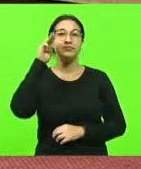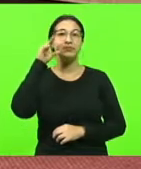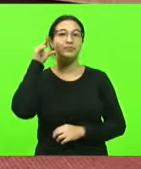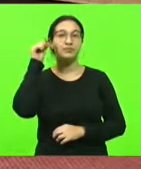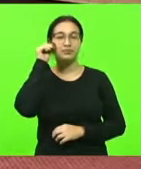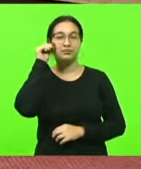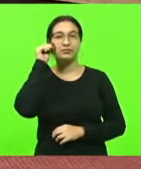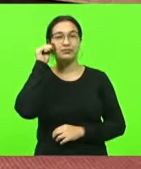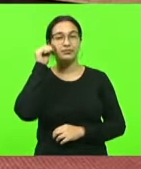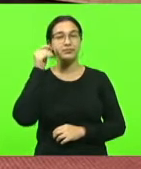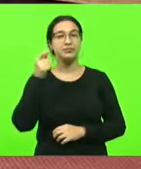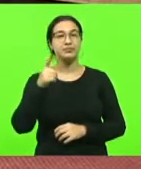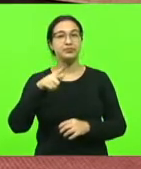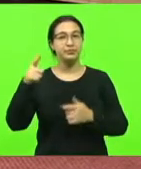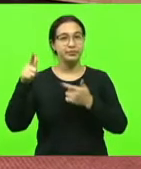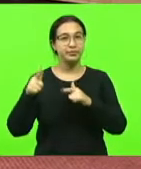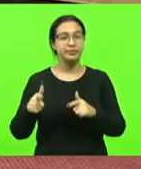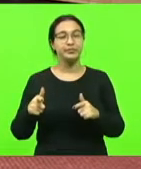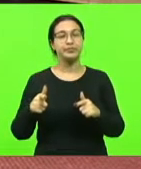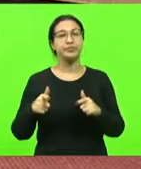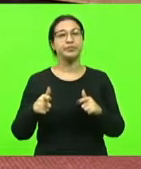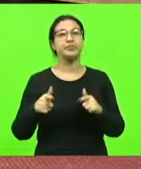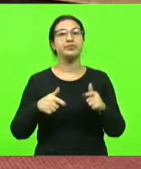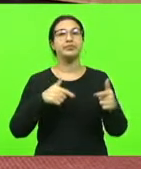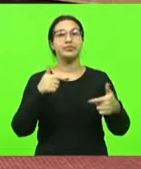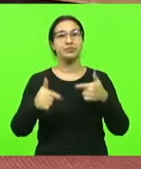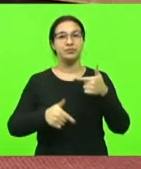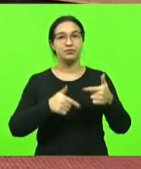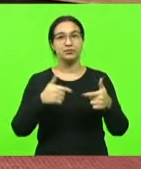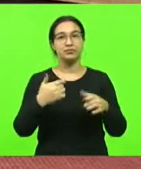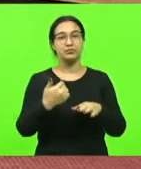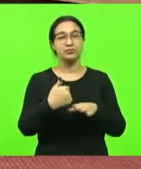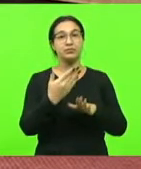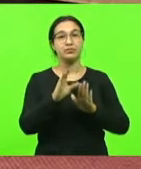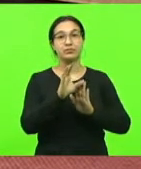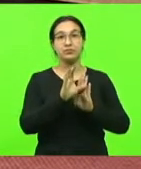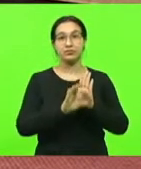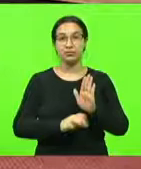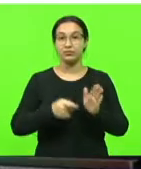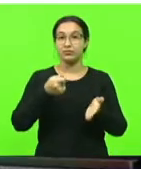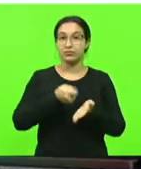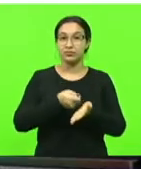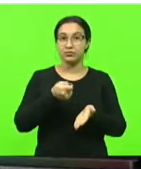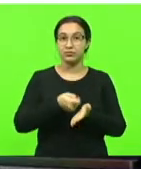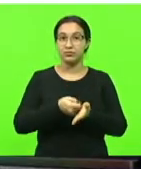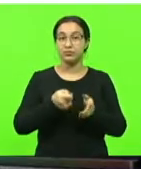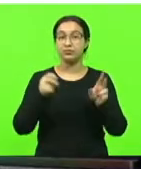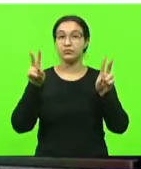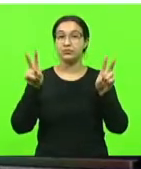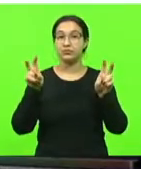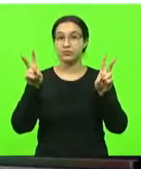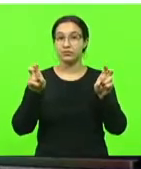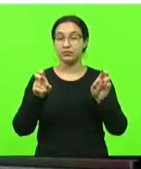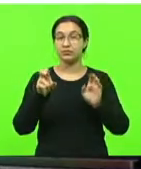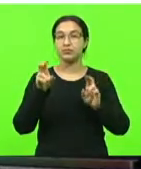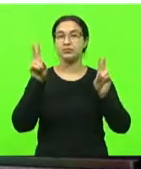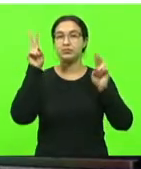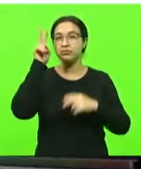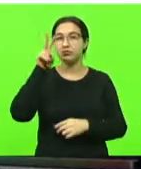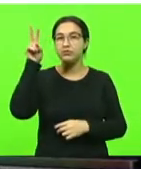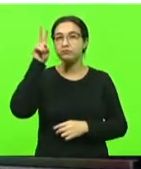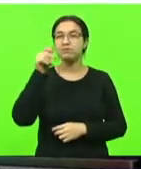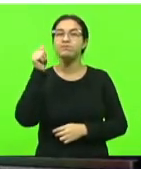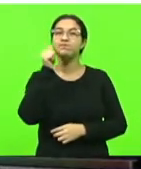Inclui como atividade extracurricular obrigatória o conteúdo intitulado História das Mulheres